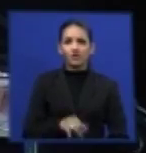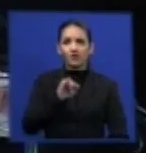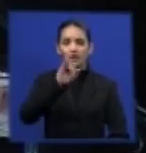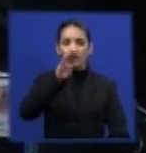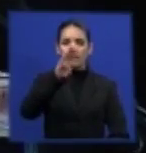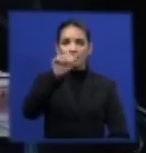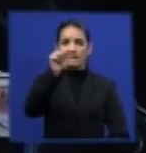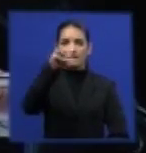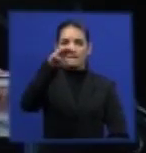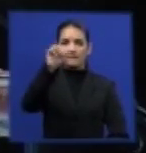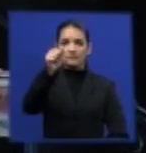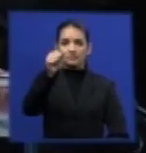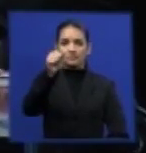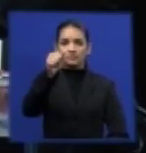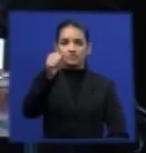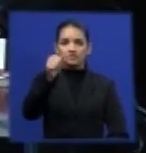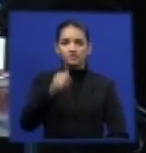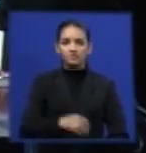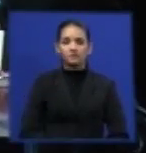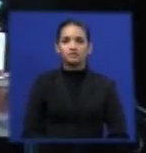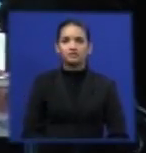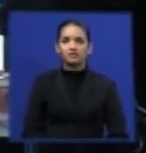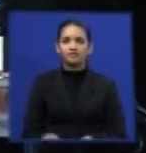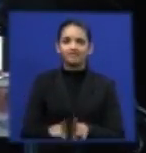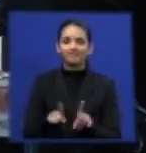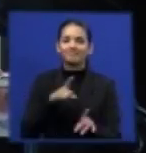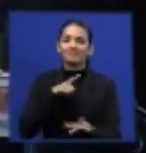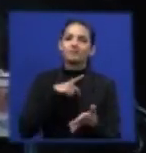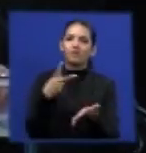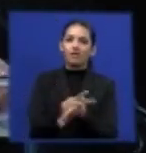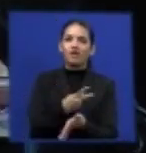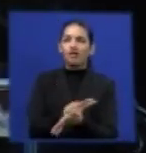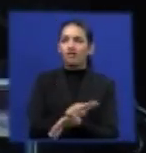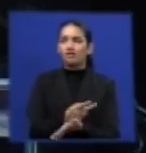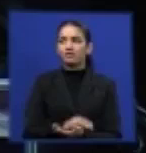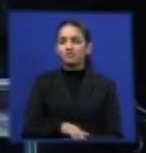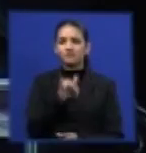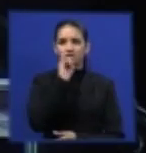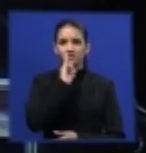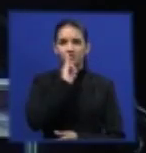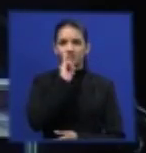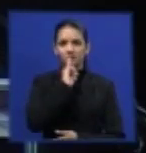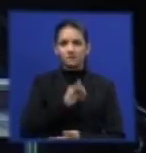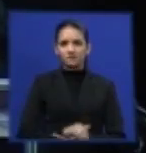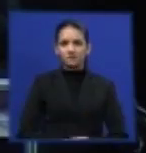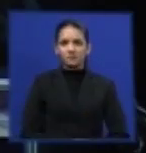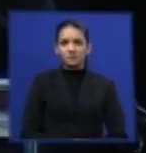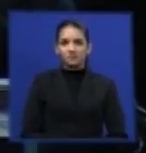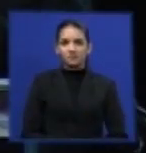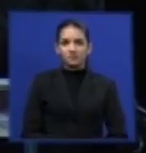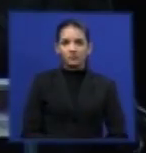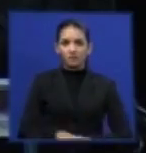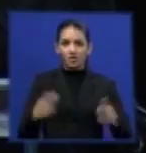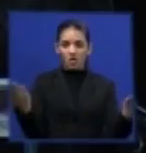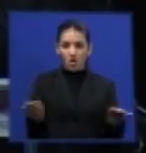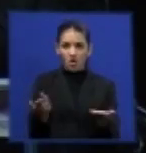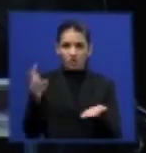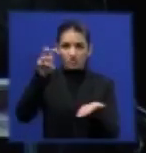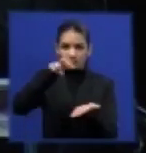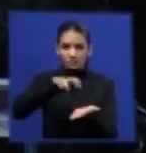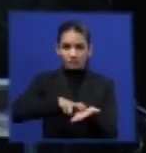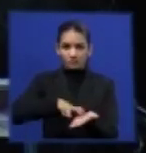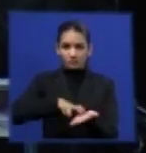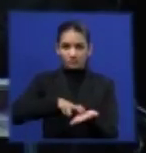se enganar. Por exemplo, hoje pela manhã,